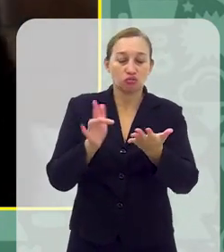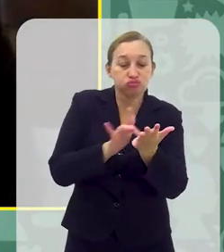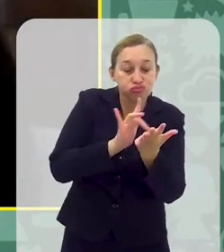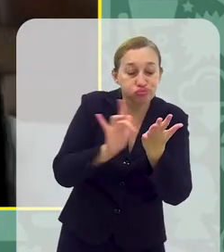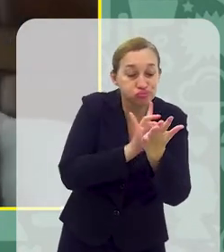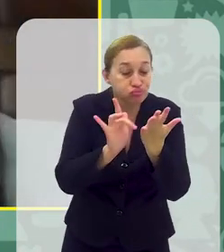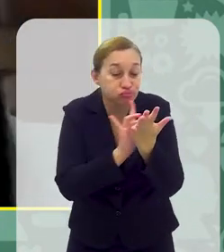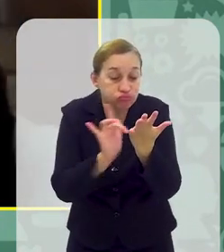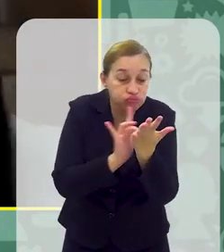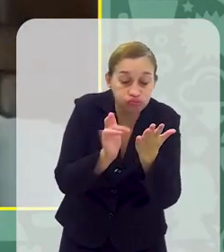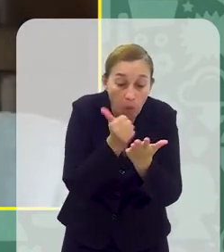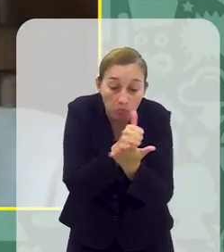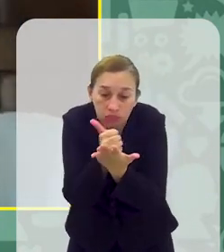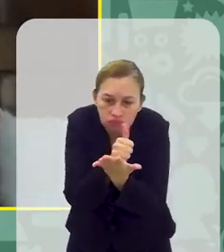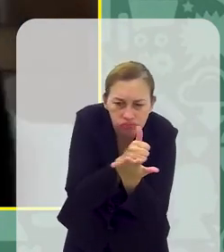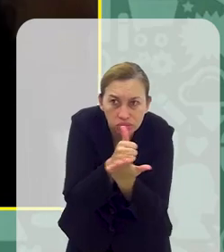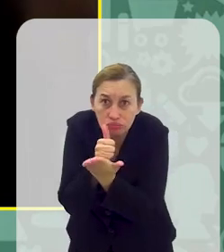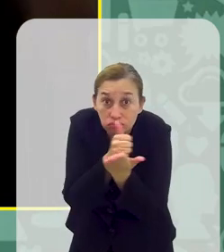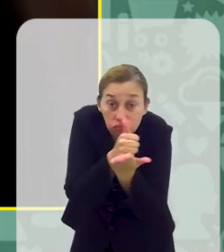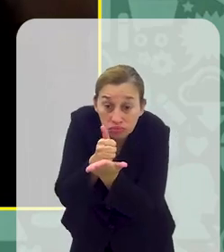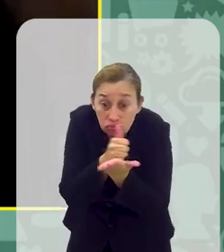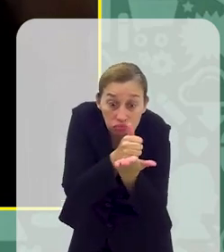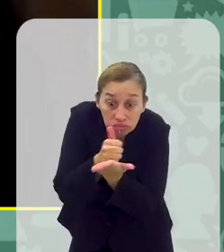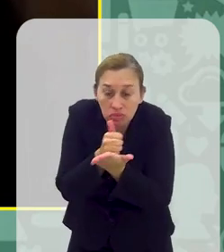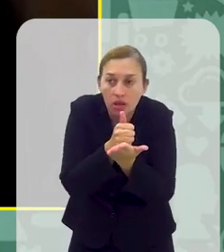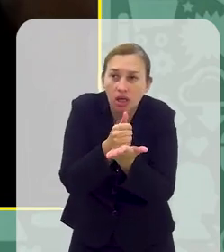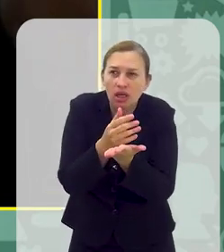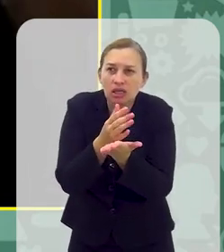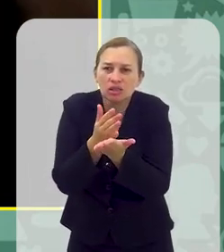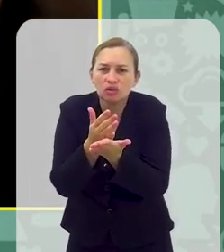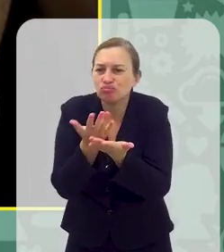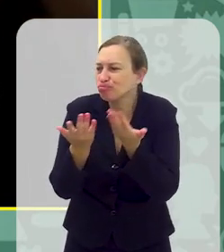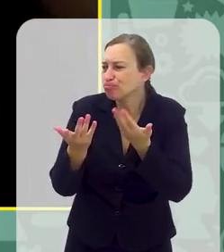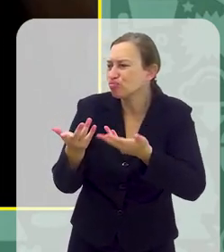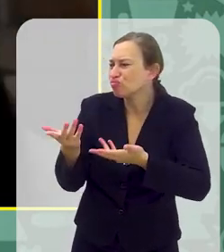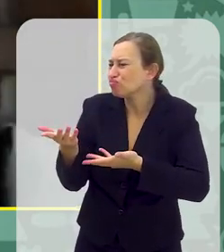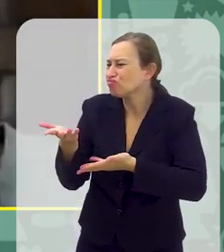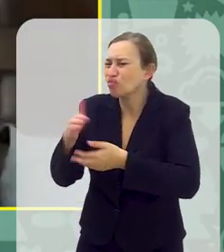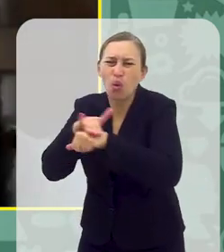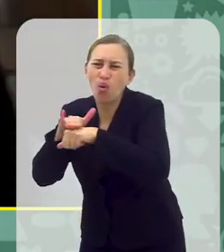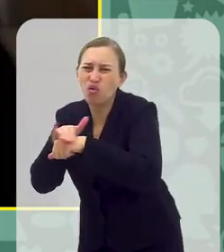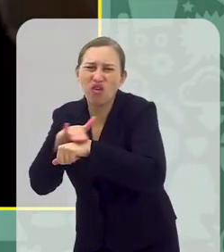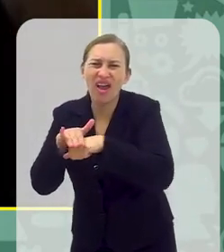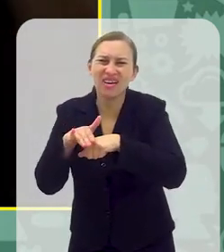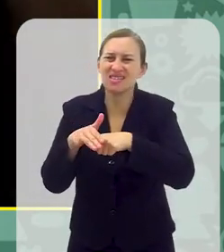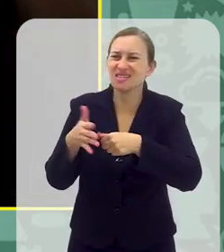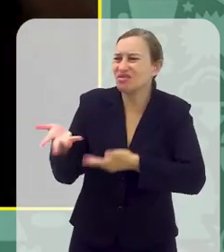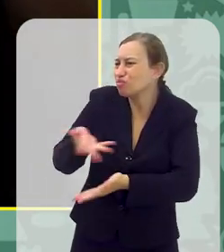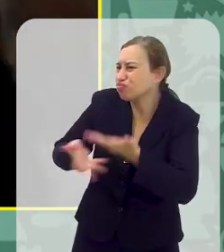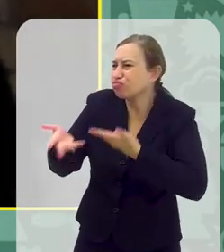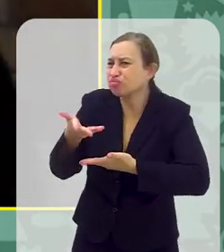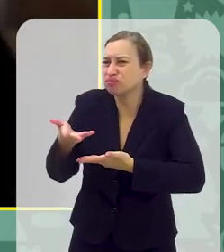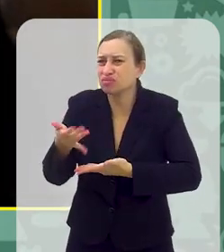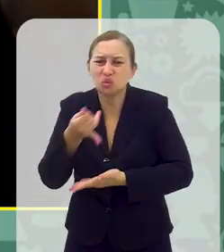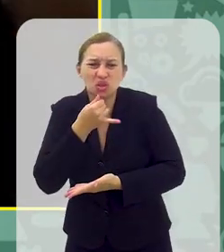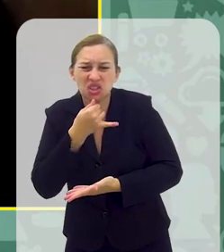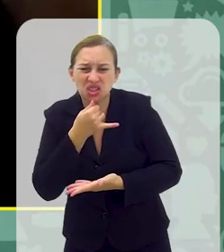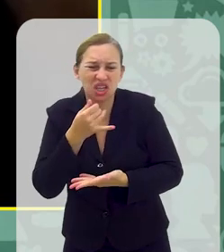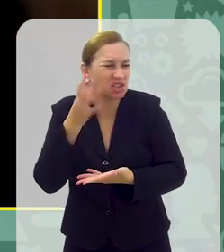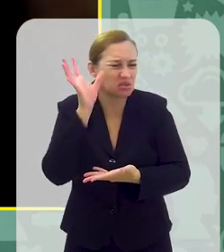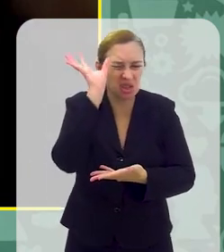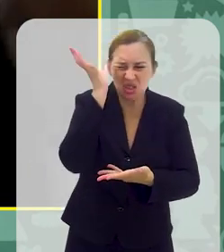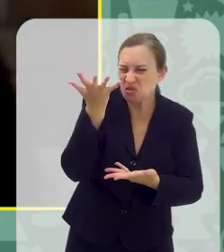tempo ali no celular Ou jogando ali de forma acessível Porque eles não saem, não interagem mais Não se frustram, não